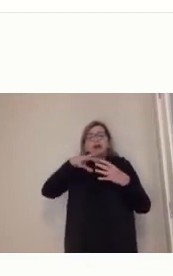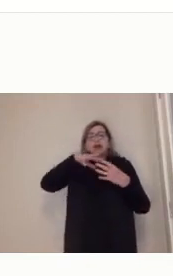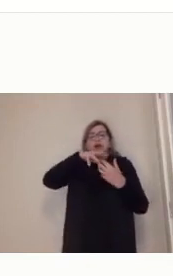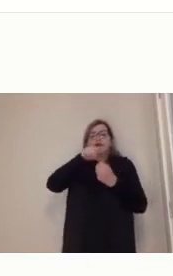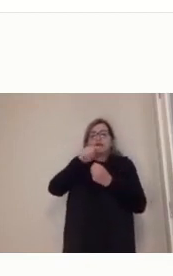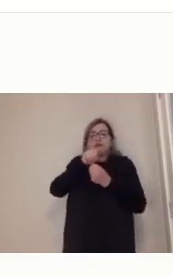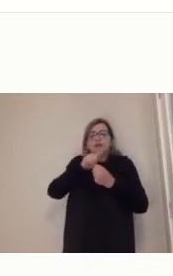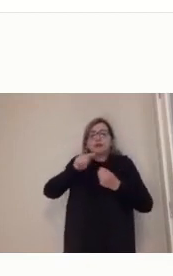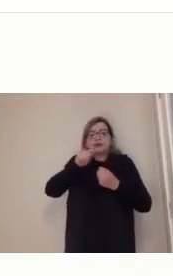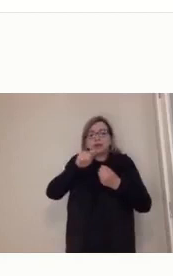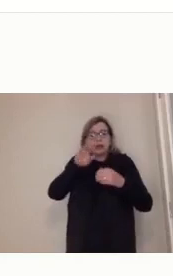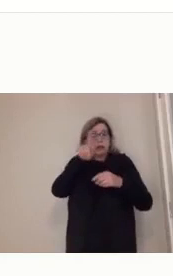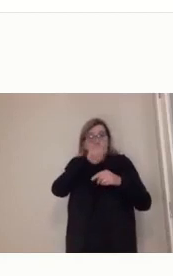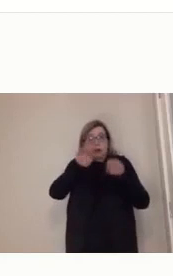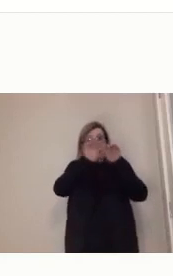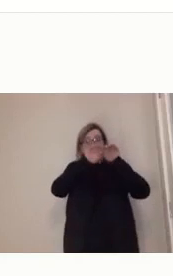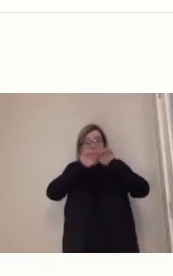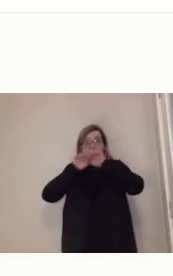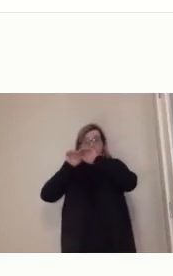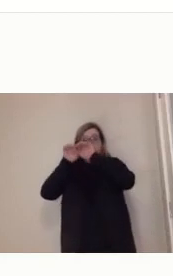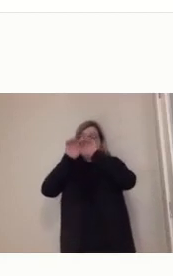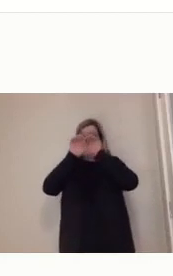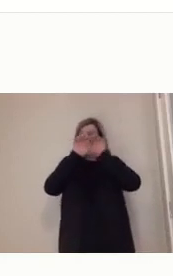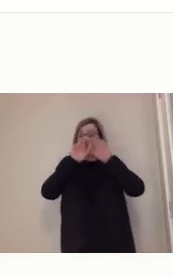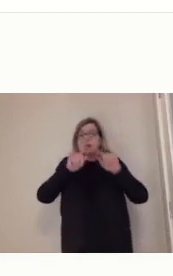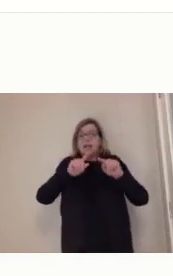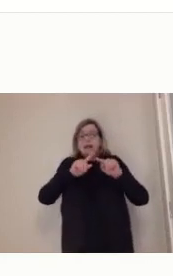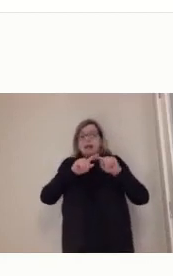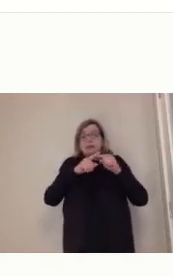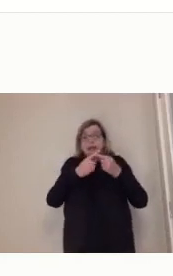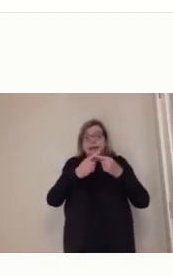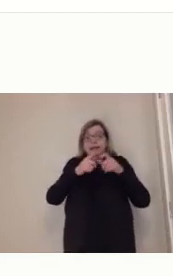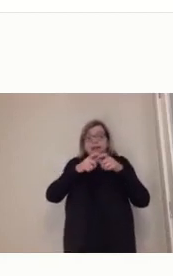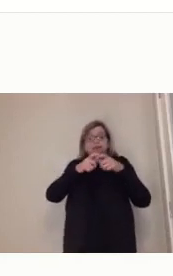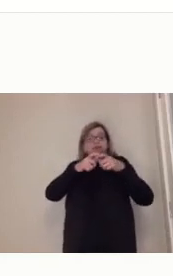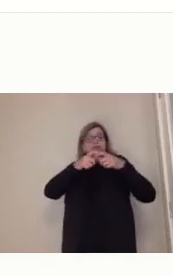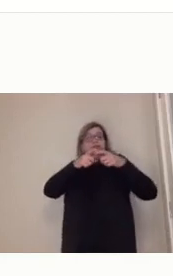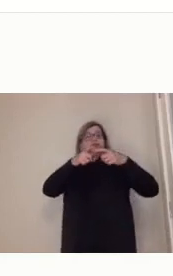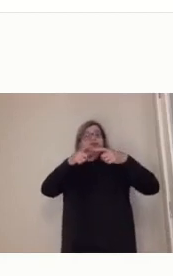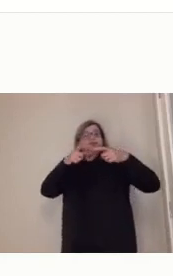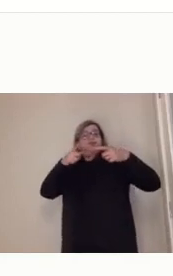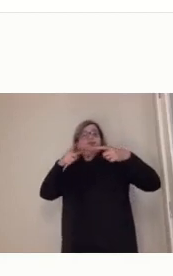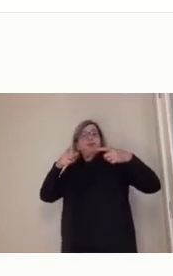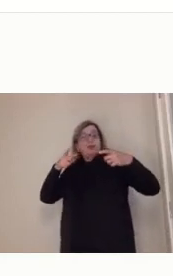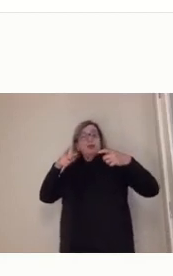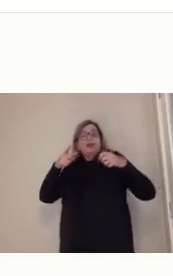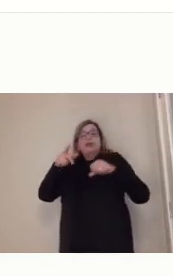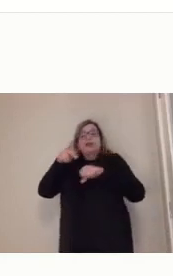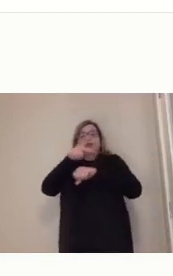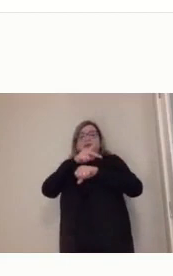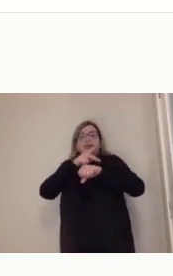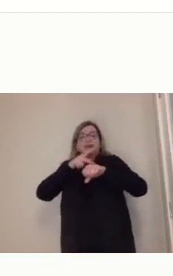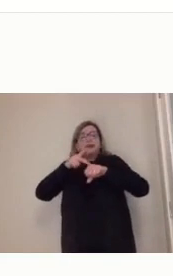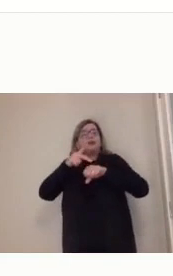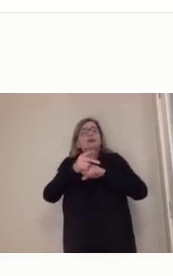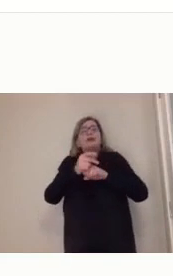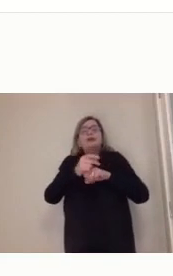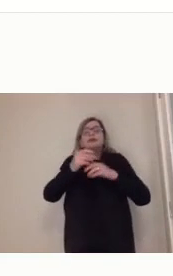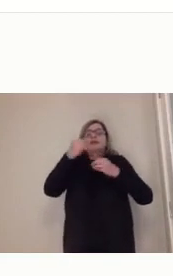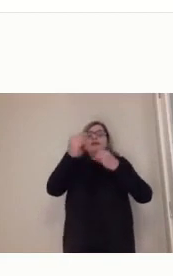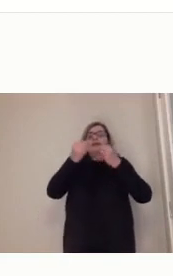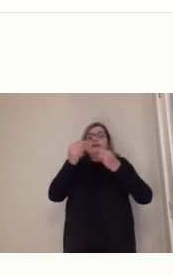dominantes sobre o conjunto das praças financeiras nacionais. Quem disse isso foi Baudier em 1998, e é isso mesmo, né?